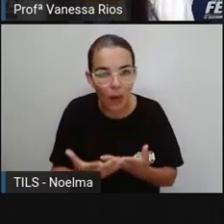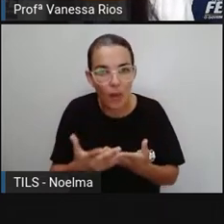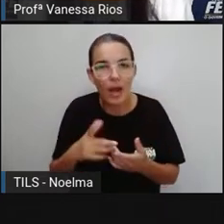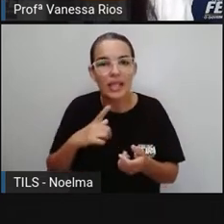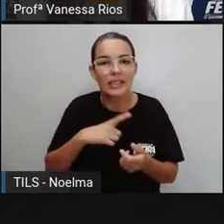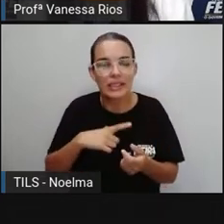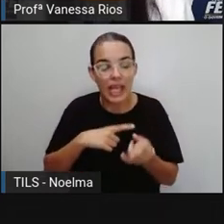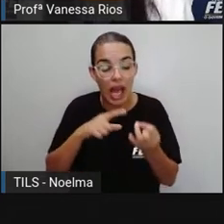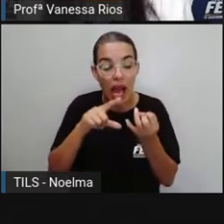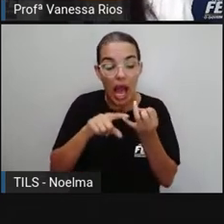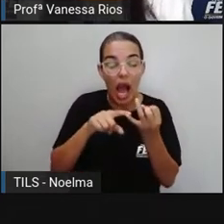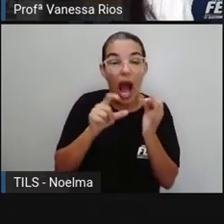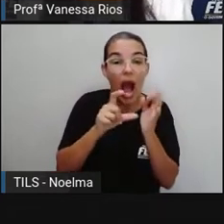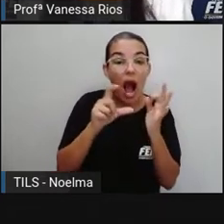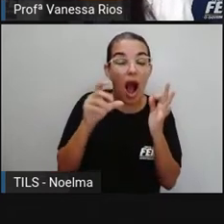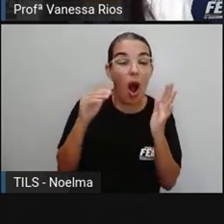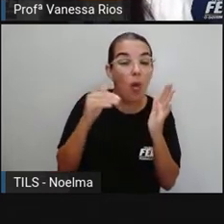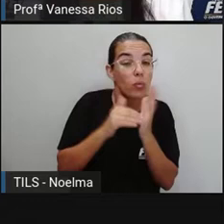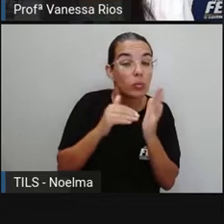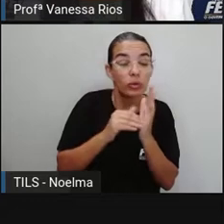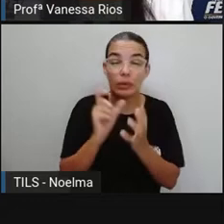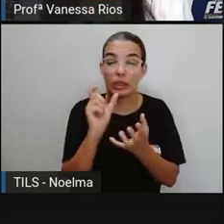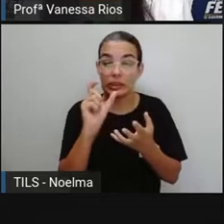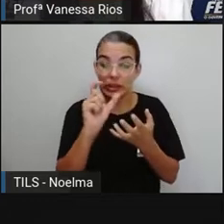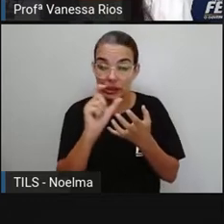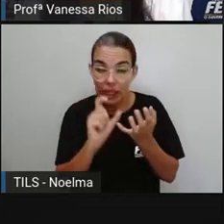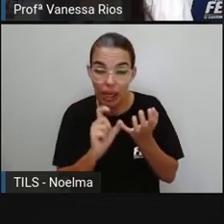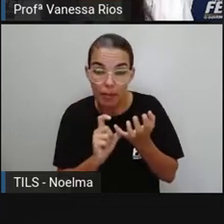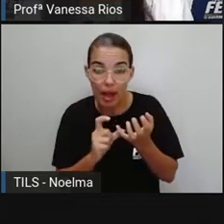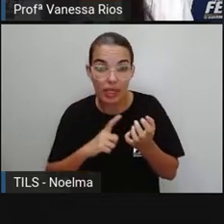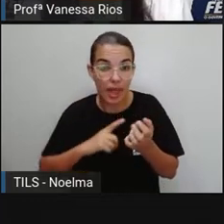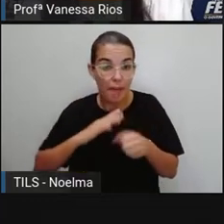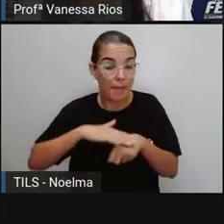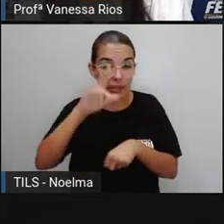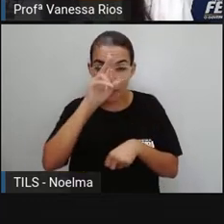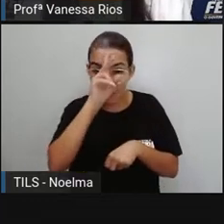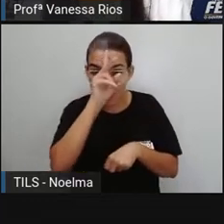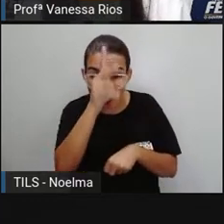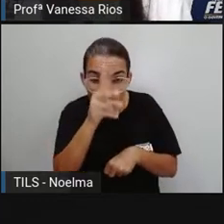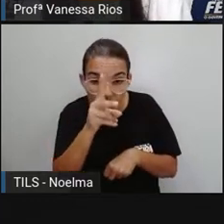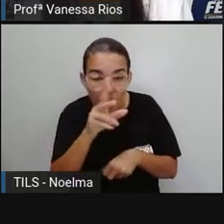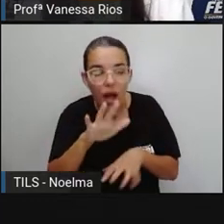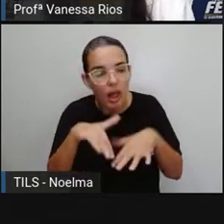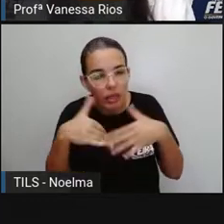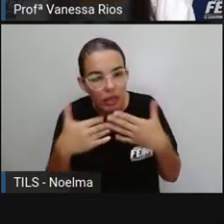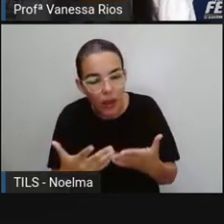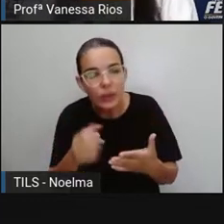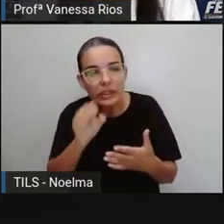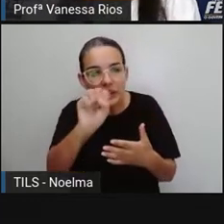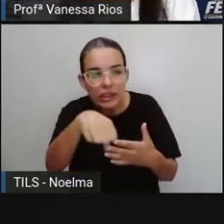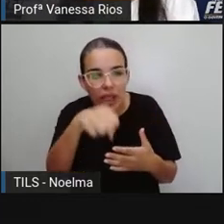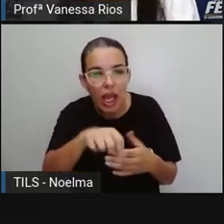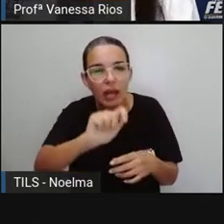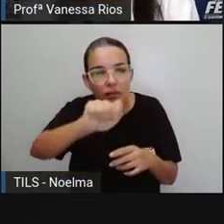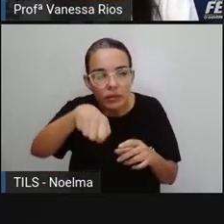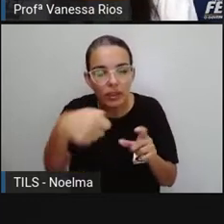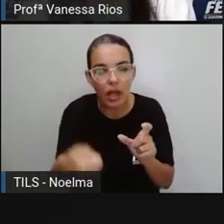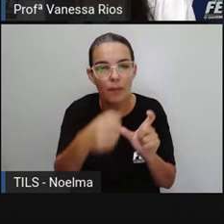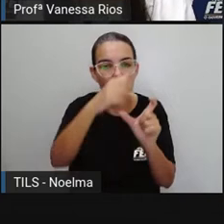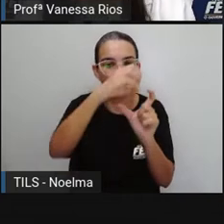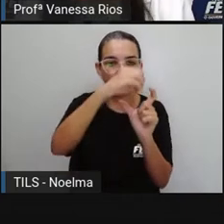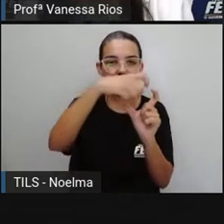acento. Toda palavra aí com duas ou mais sílabas possui sílaba tônica, mas nem todas as sílabas tônicas